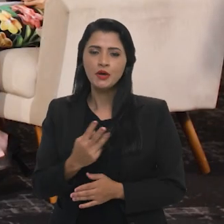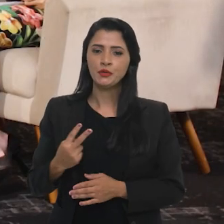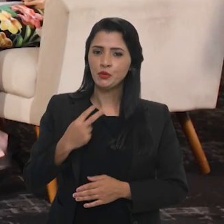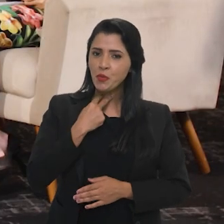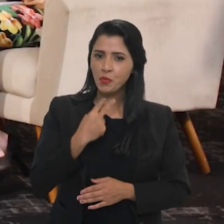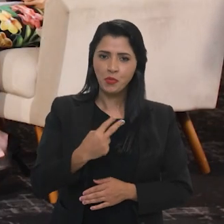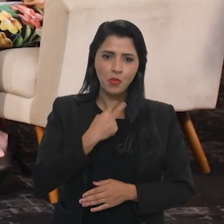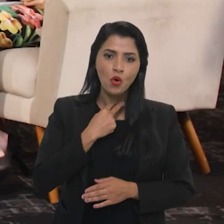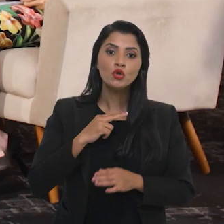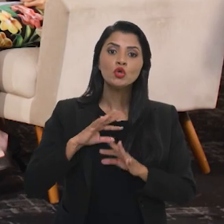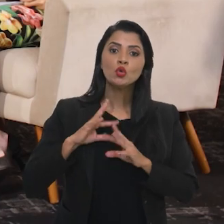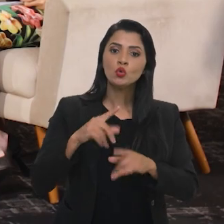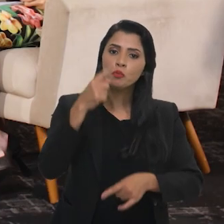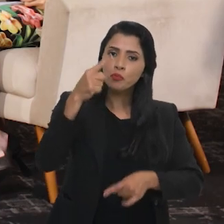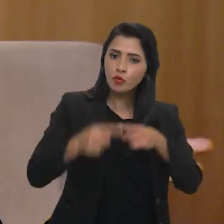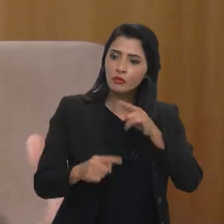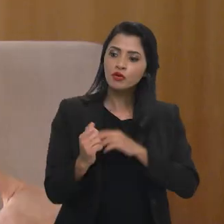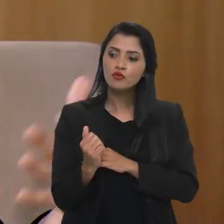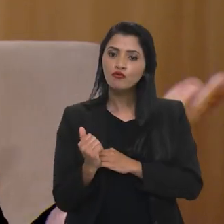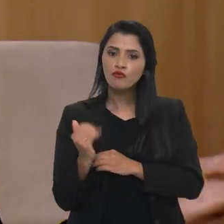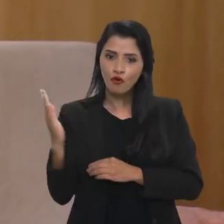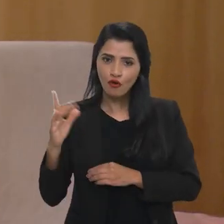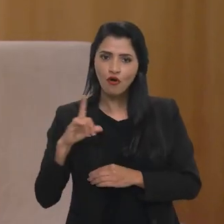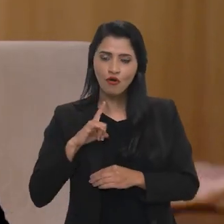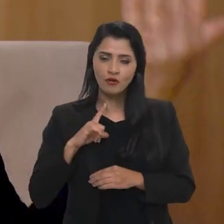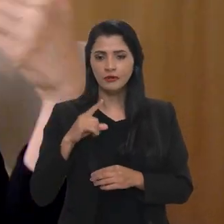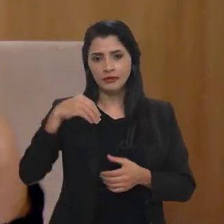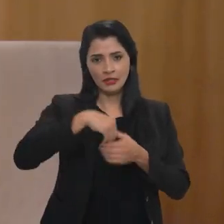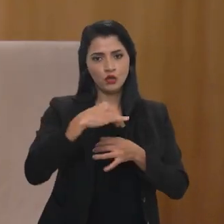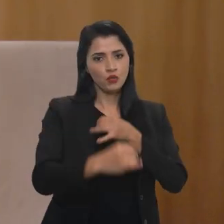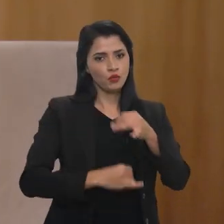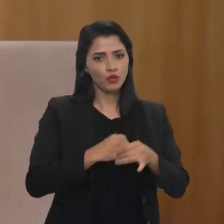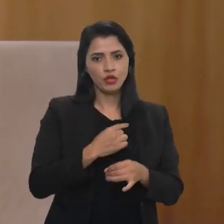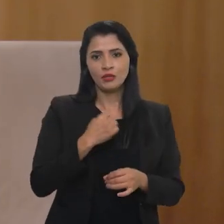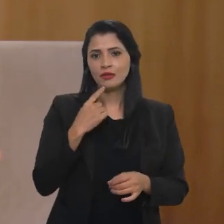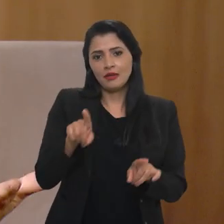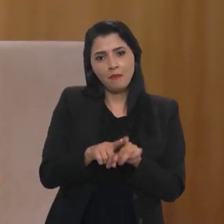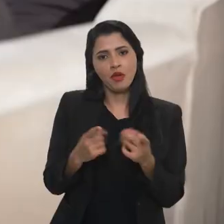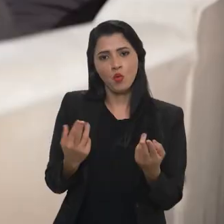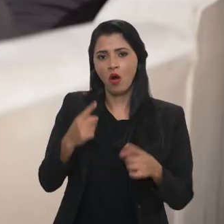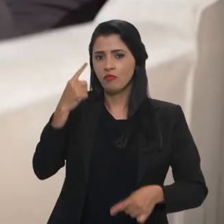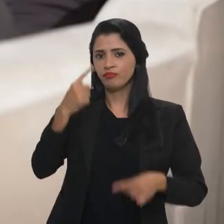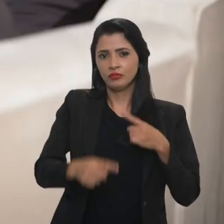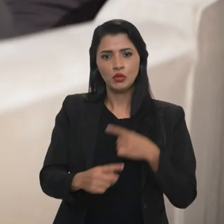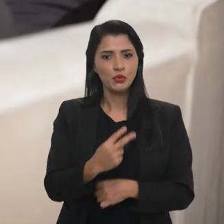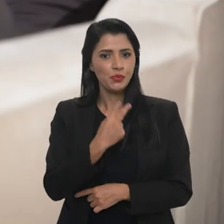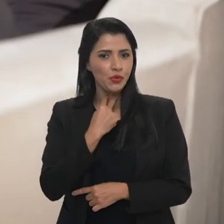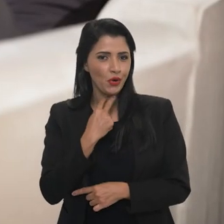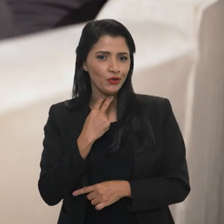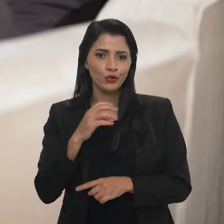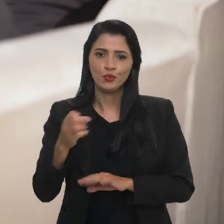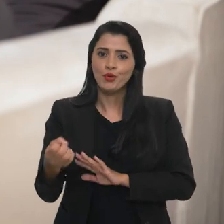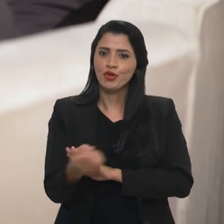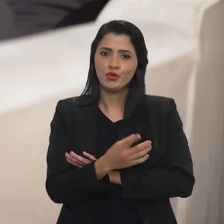ideia é justamente trazer tudo que é proibido no mundo offline para o mundo online. Então, não tem, a gente não está trazendo novas restrições à